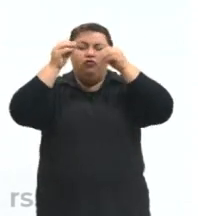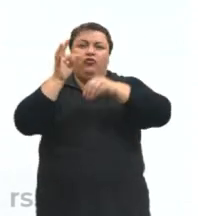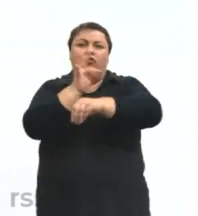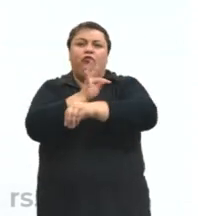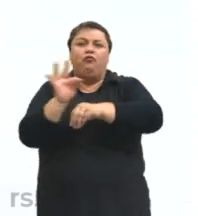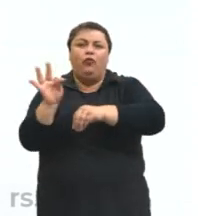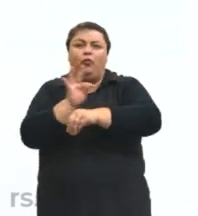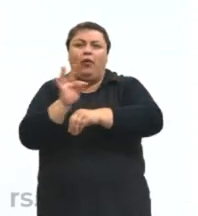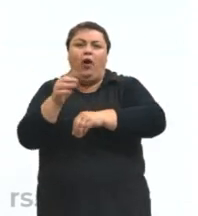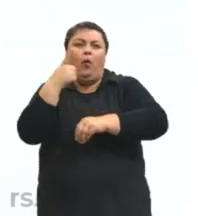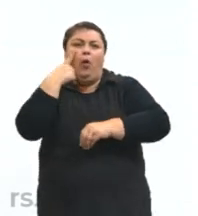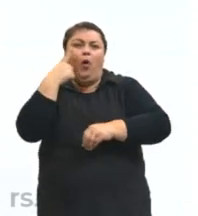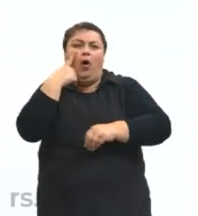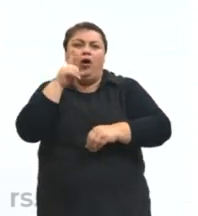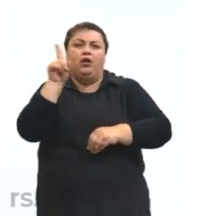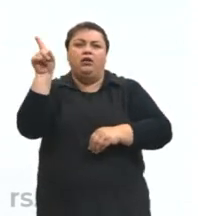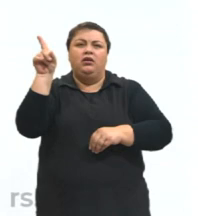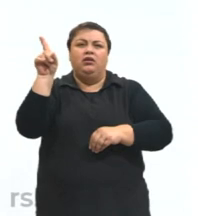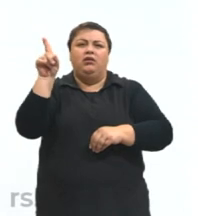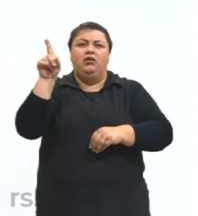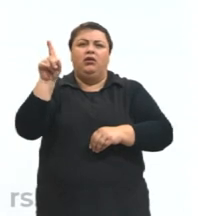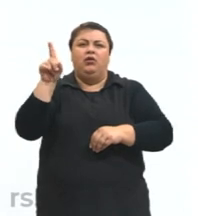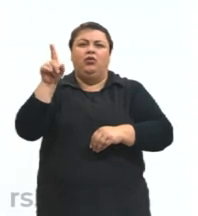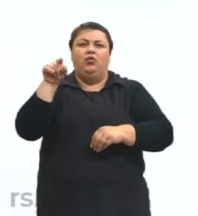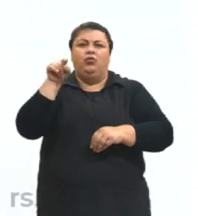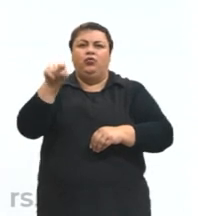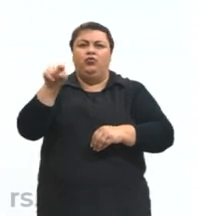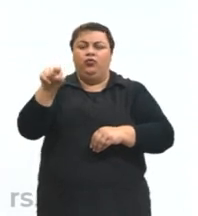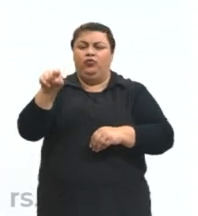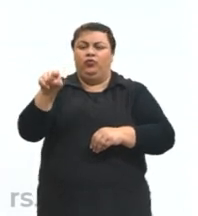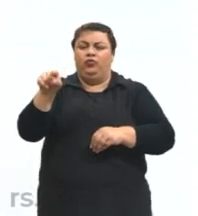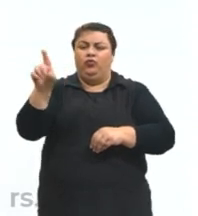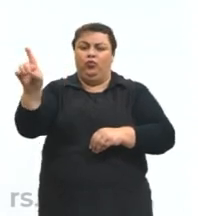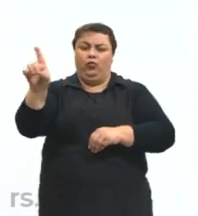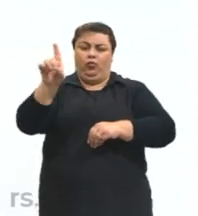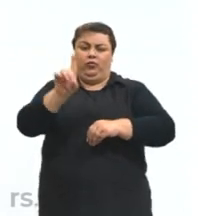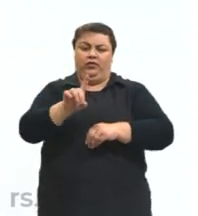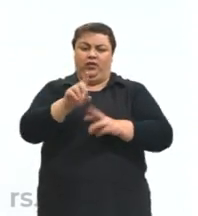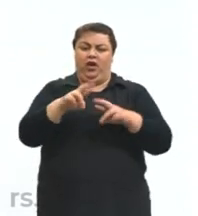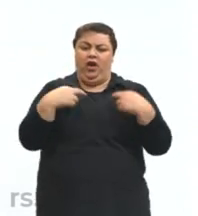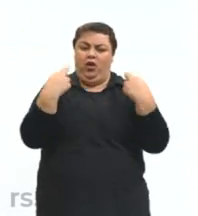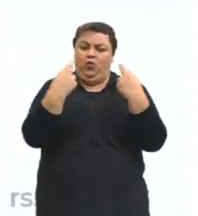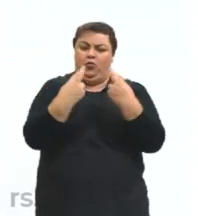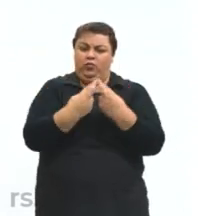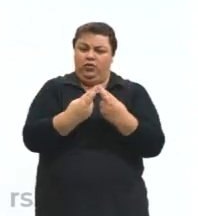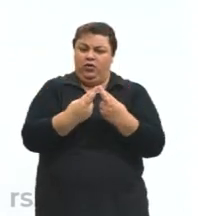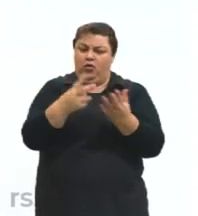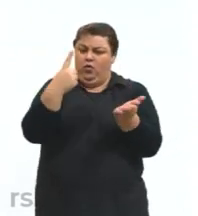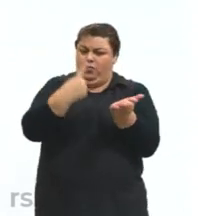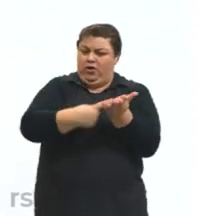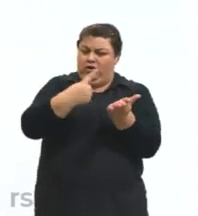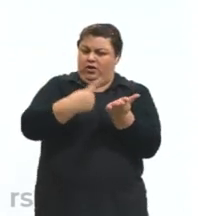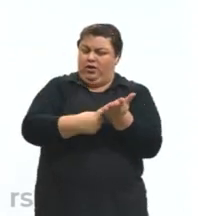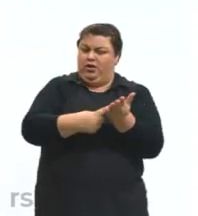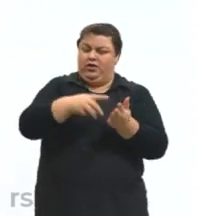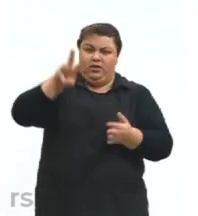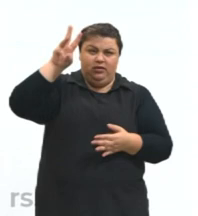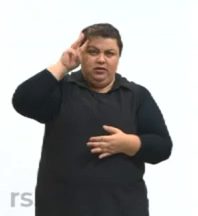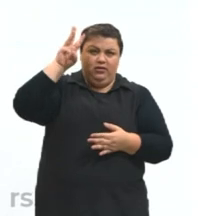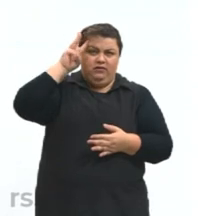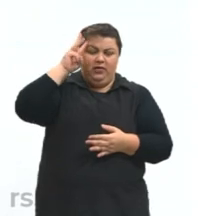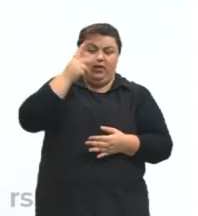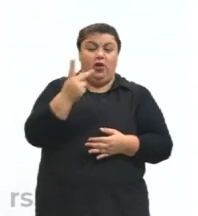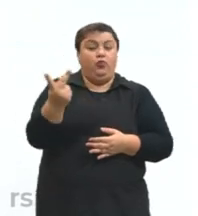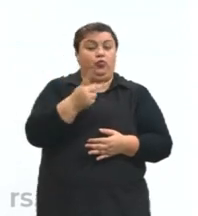Olhem ali. O senhor comparecerá à reunião marcada para terça-feira. São duas pessoas conversando.